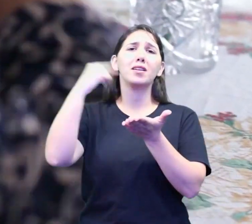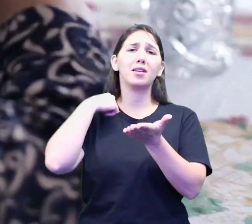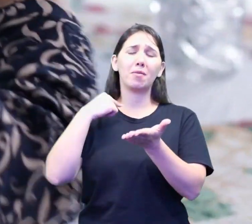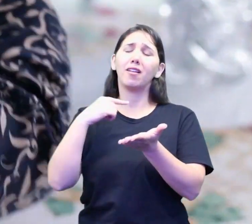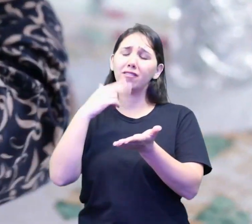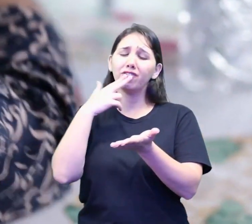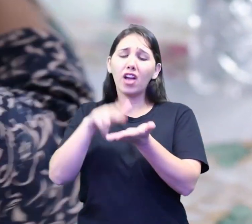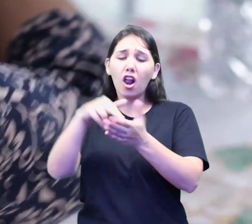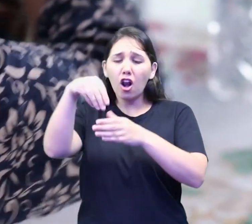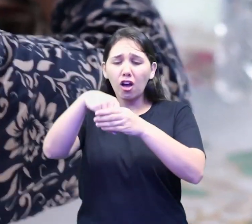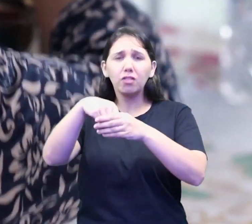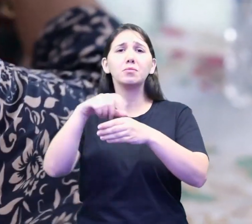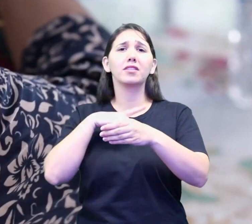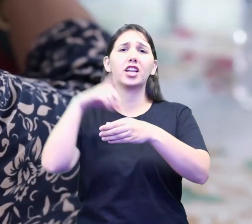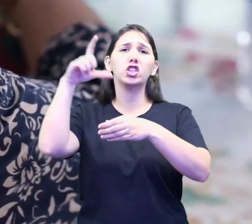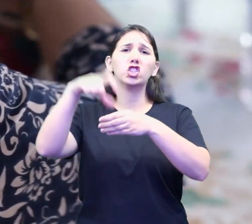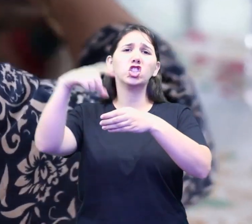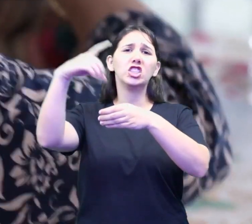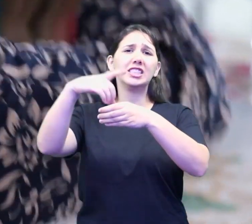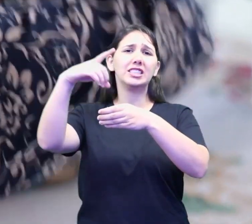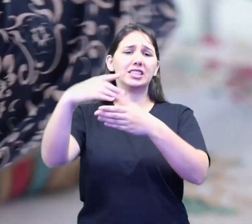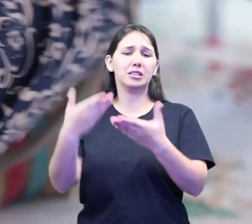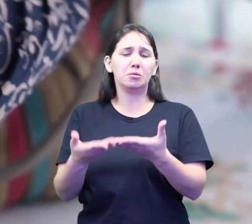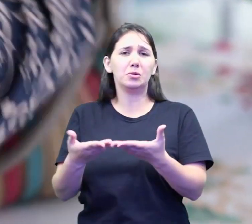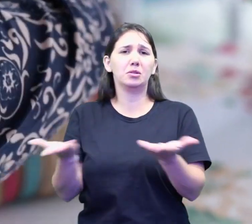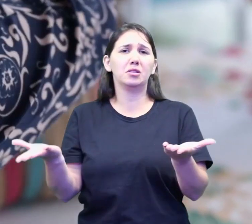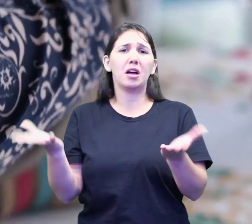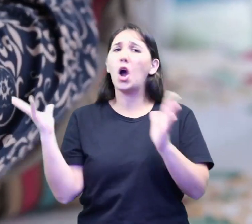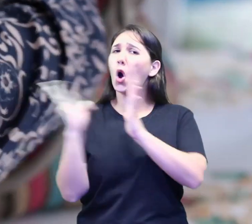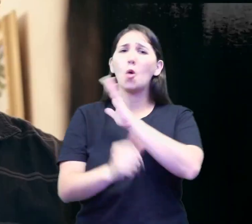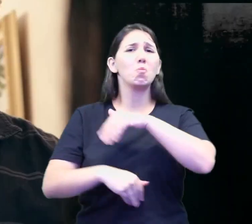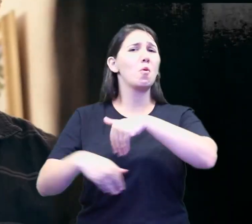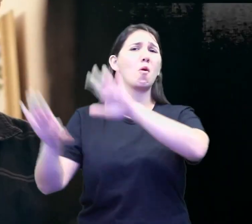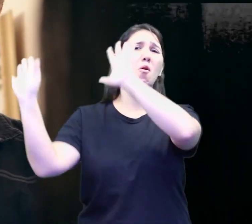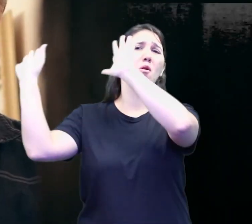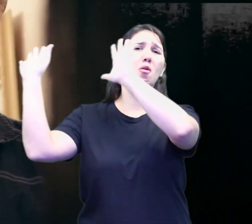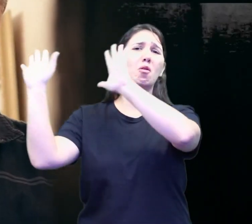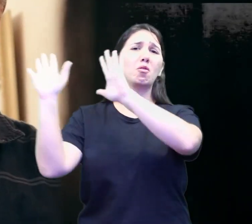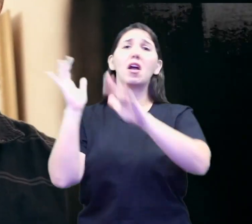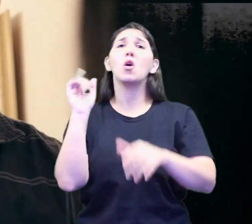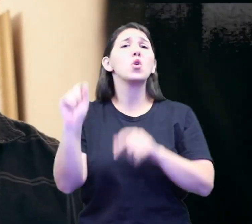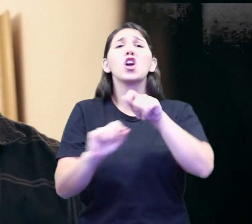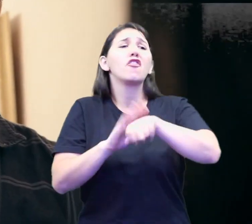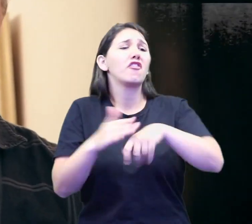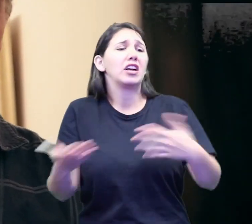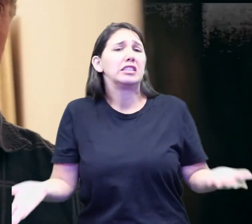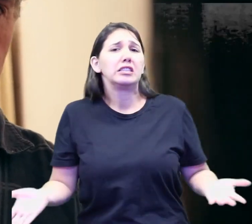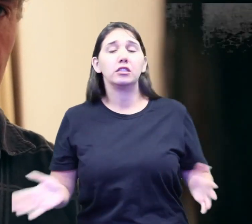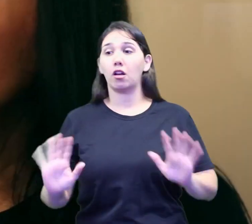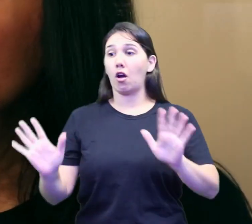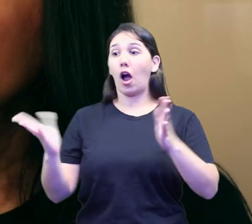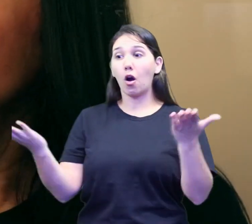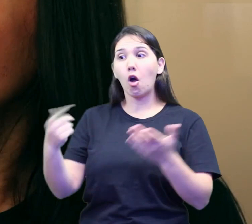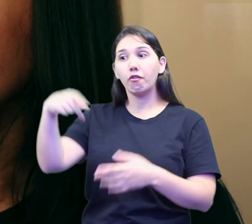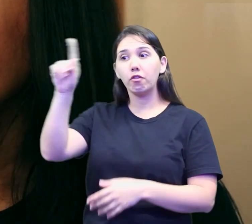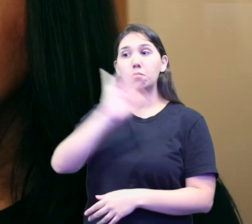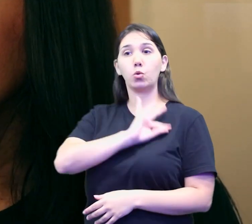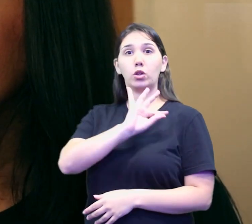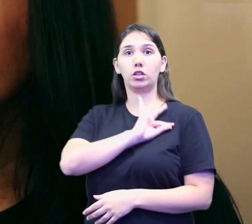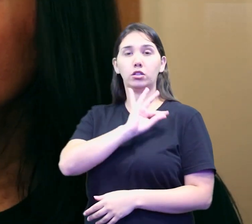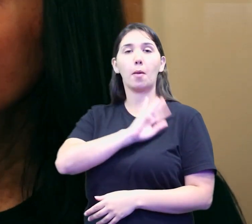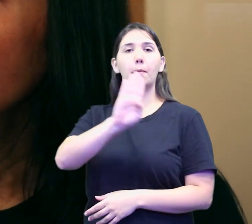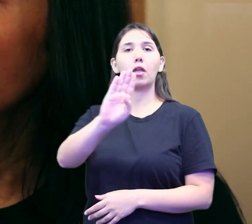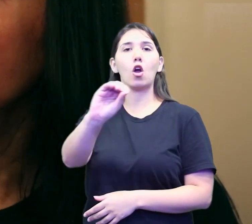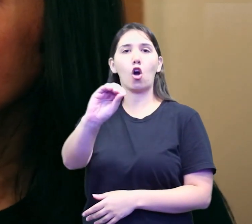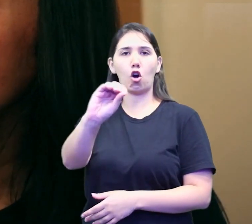envelope de dízimos dentro. E ele levou, levou tudo, eu não sei o que fazer. O que a gente tem que fazer agora é ir pra uma delegacia, fazemos o